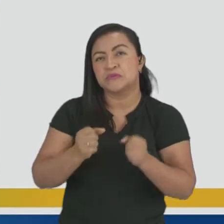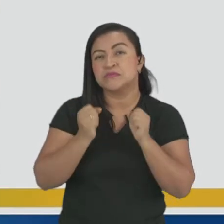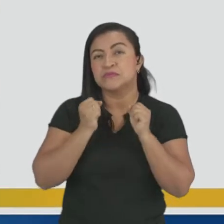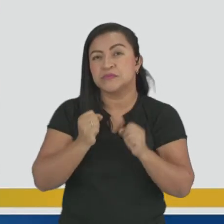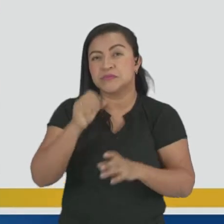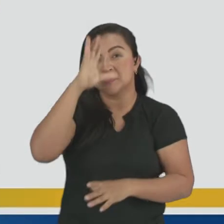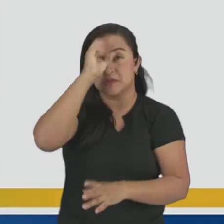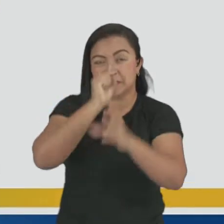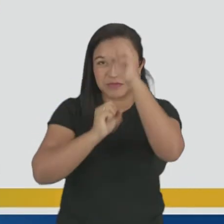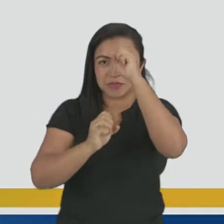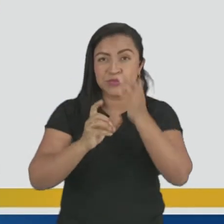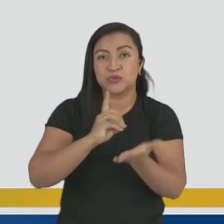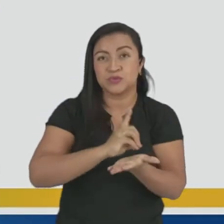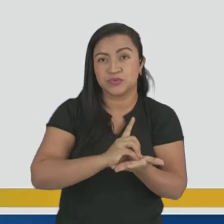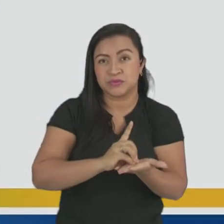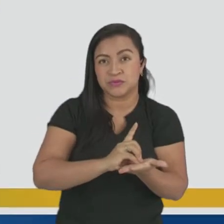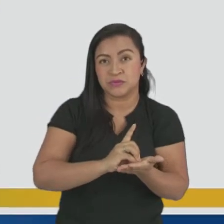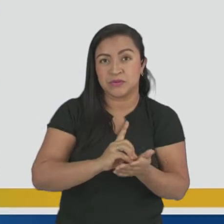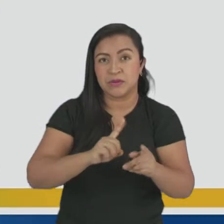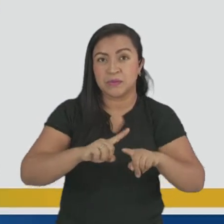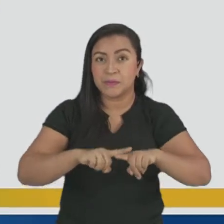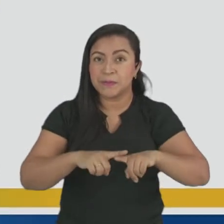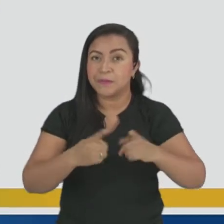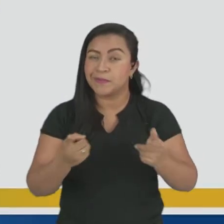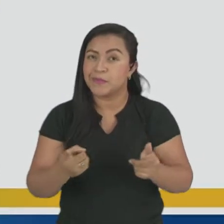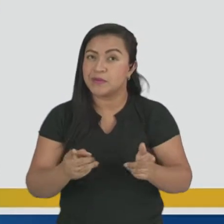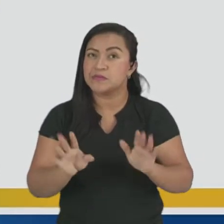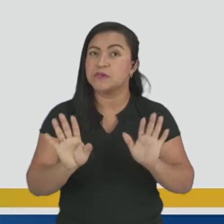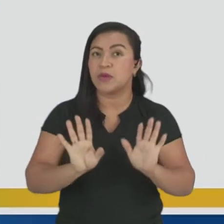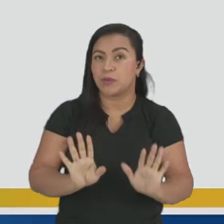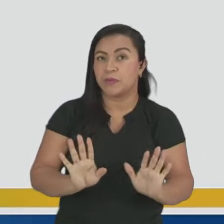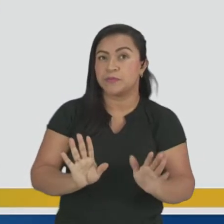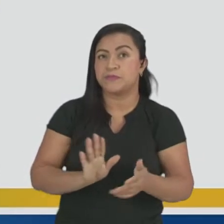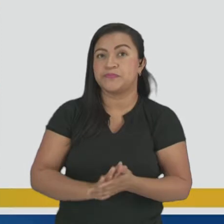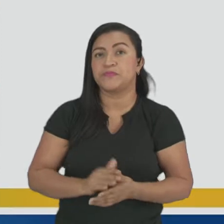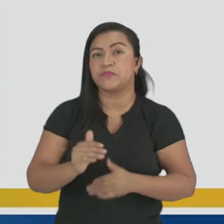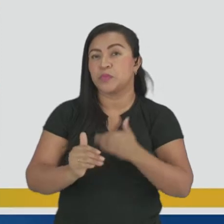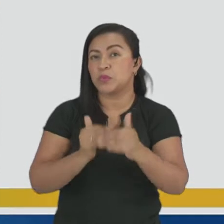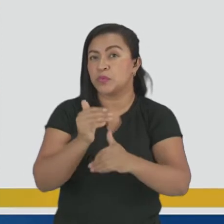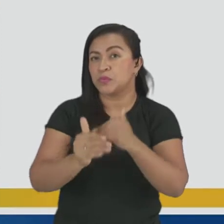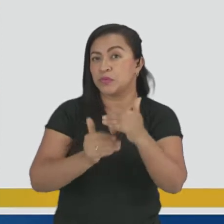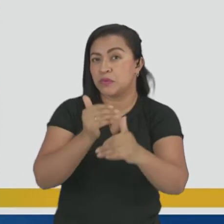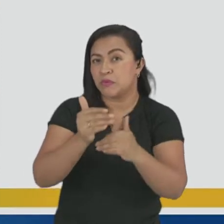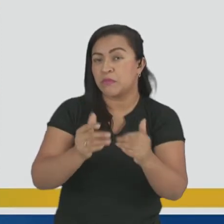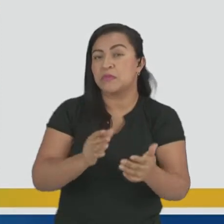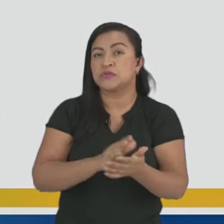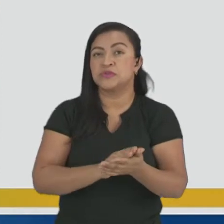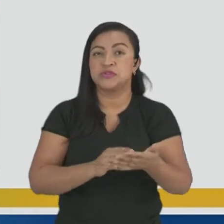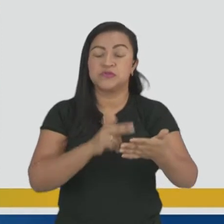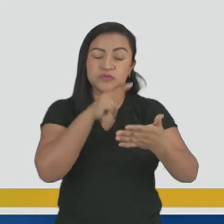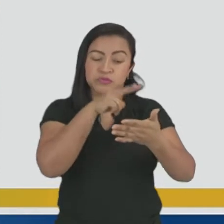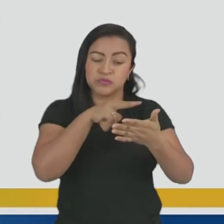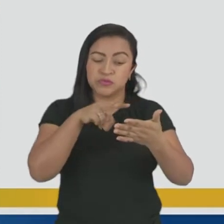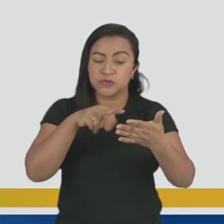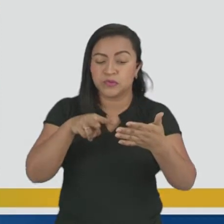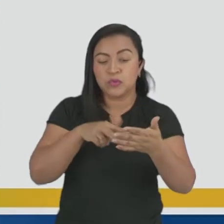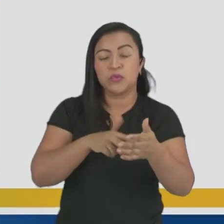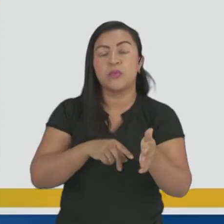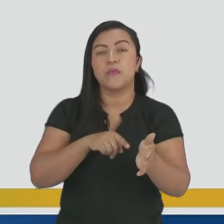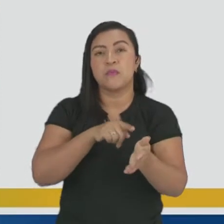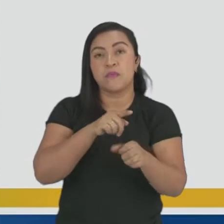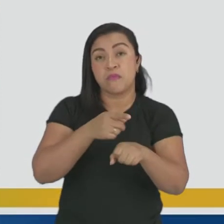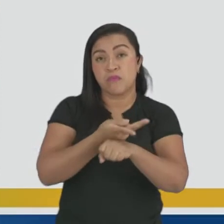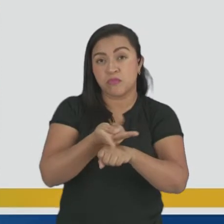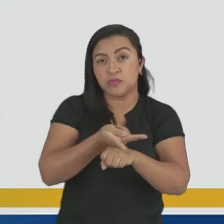aprender com o dicionário? Mas isso ainda não é tudo. Com o tempo, à medida que for consultando os verbetes com atenção, você